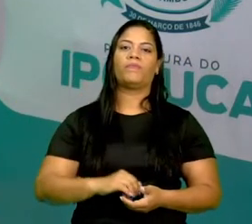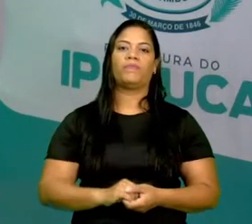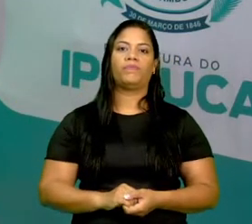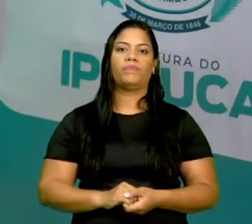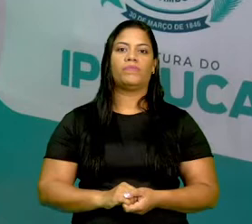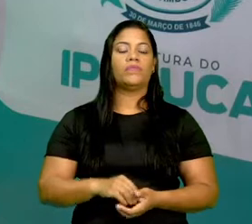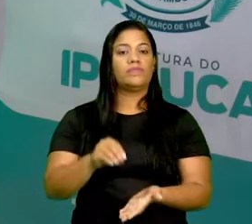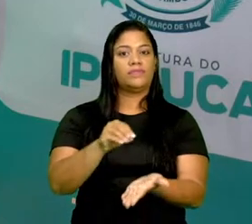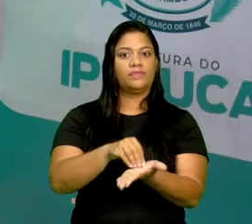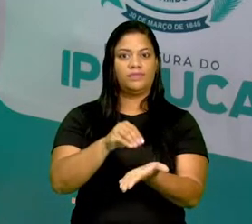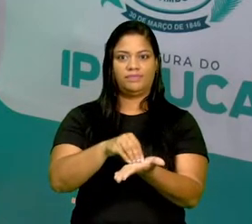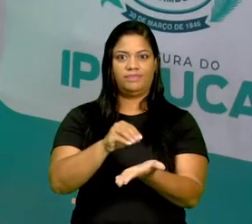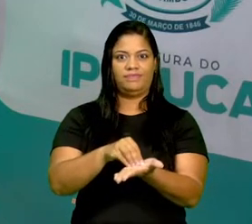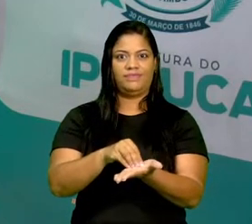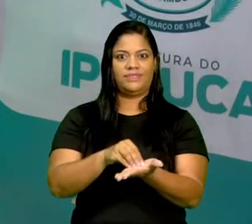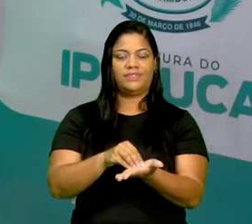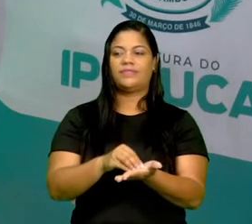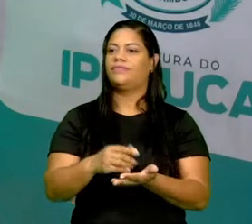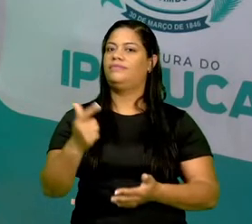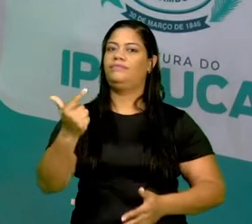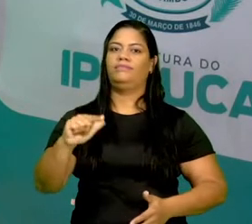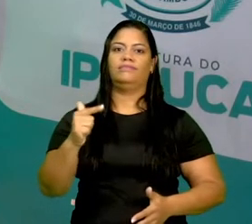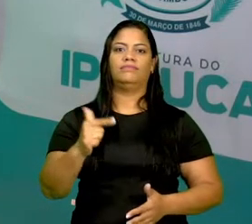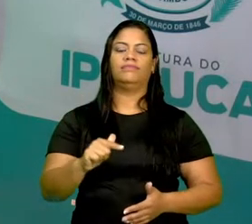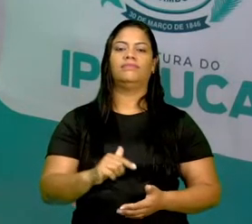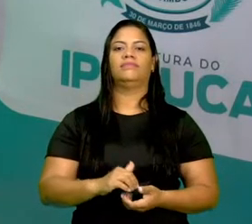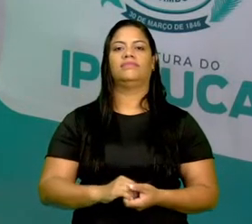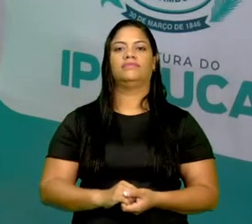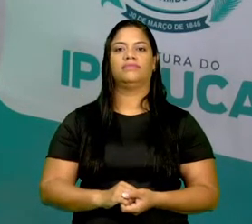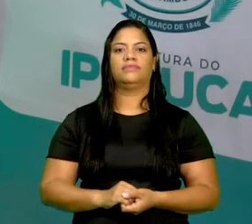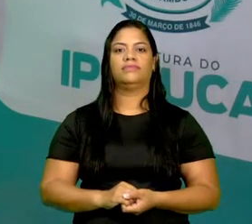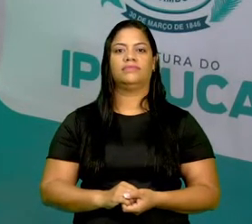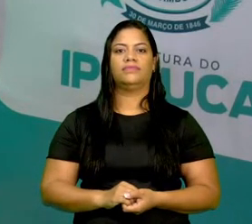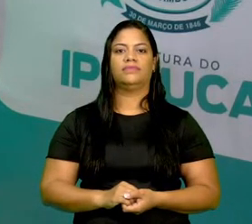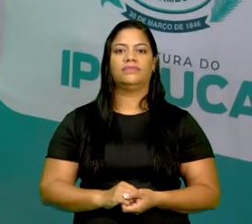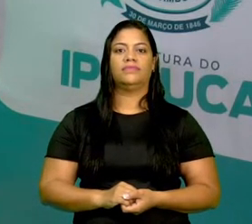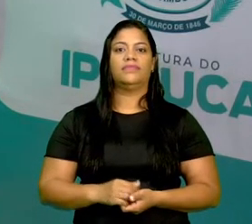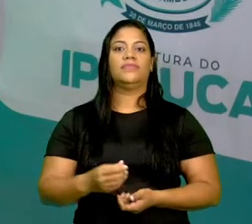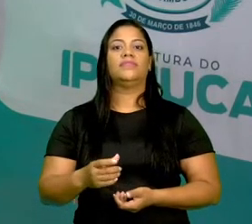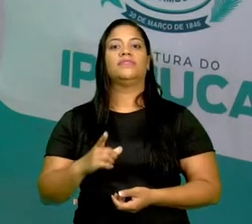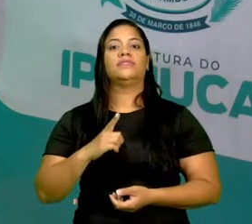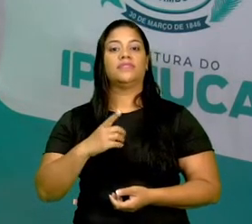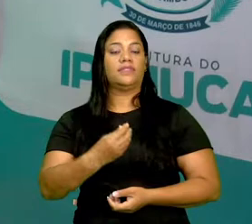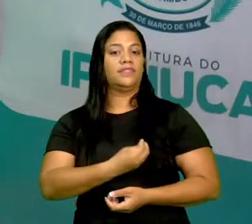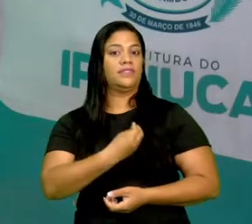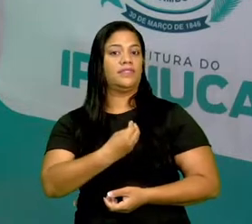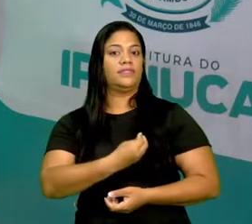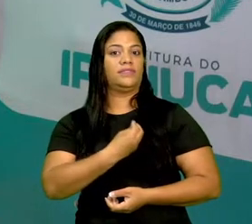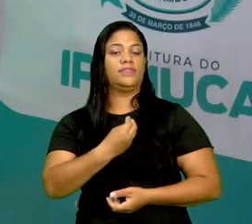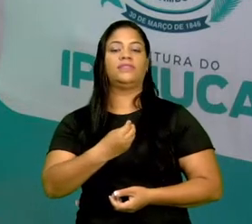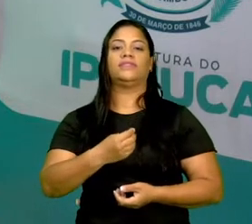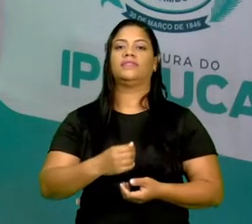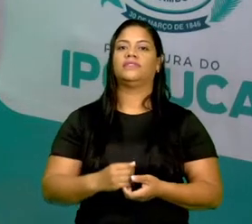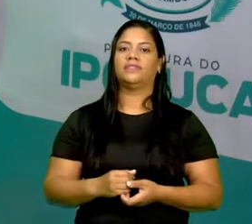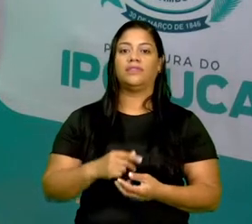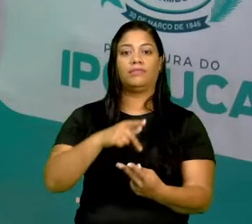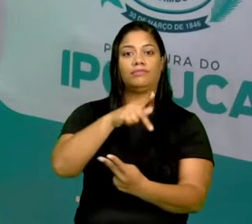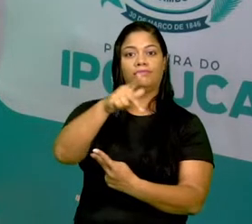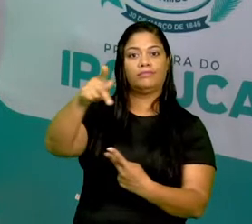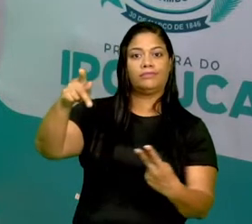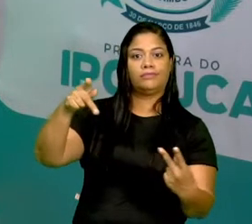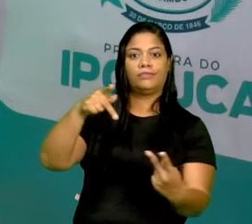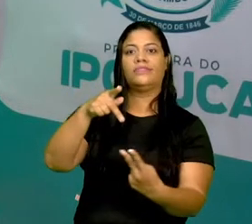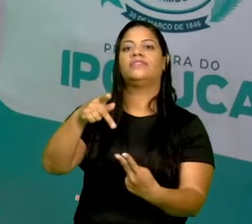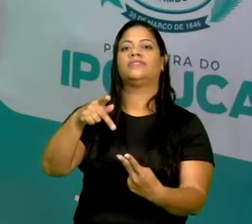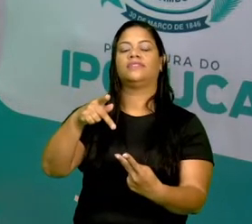elementos não seria possível existir vida no nosso planeta